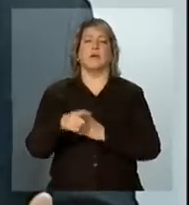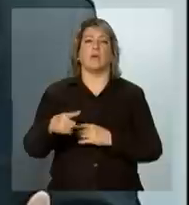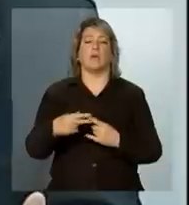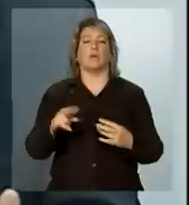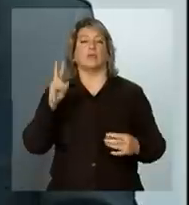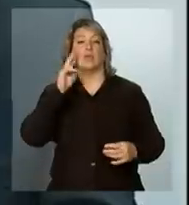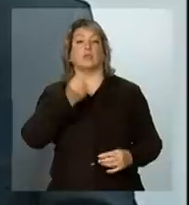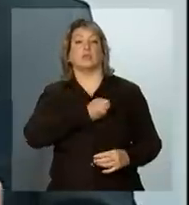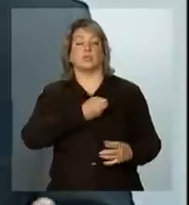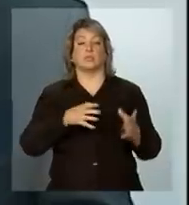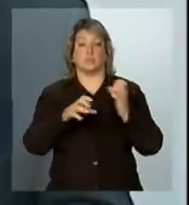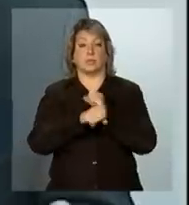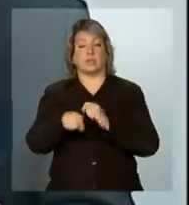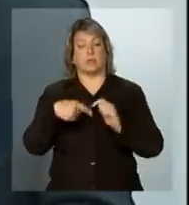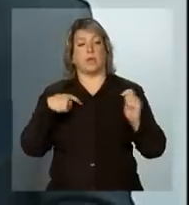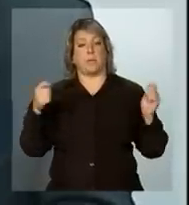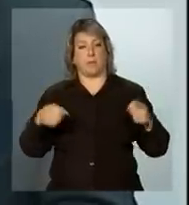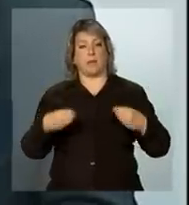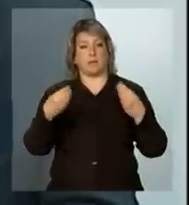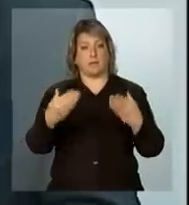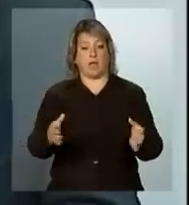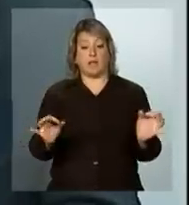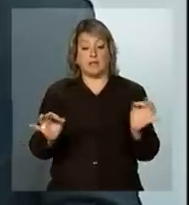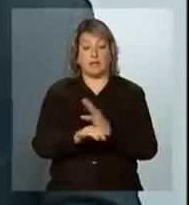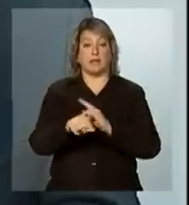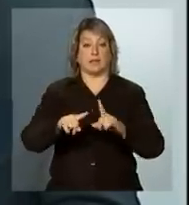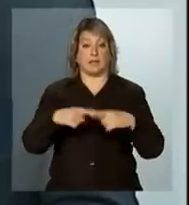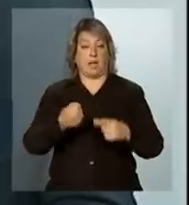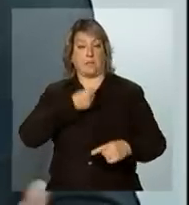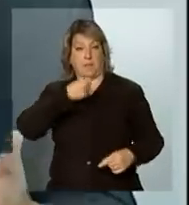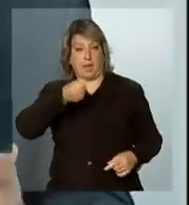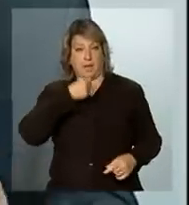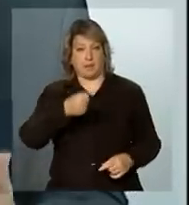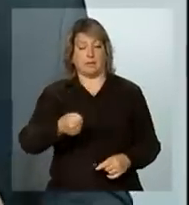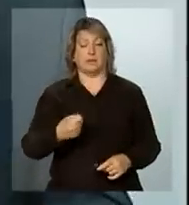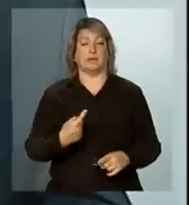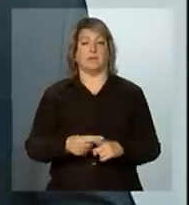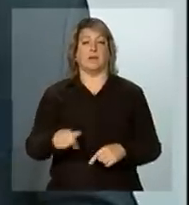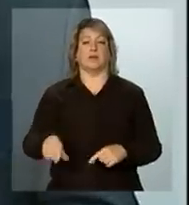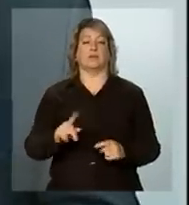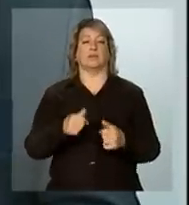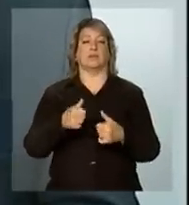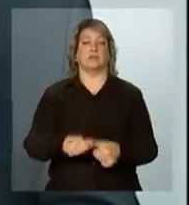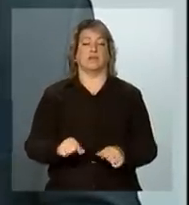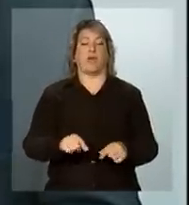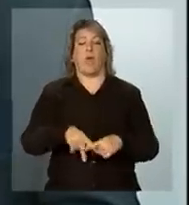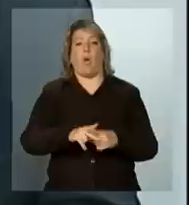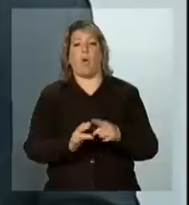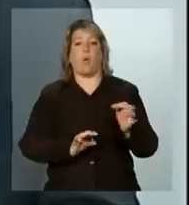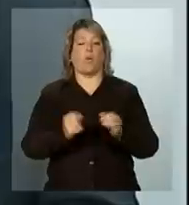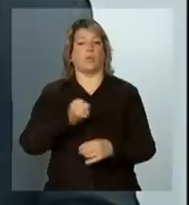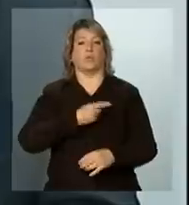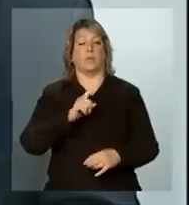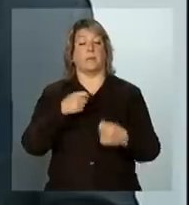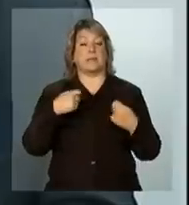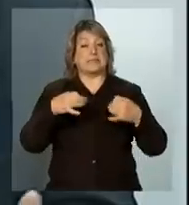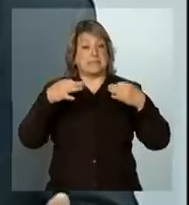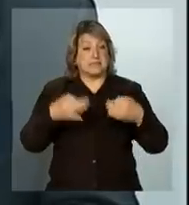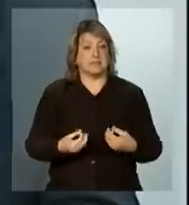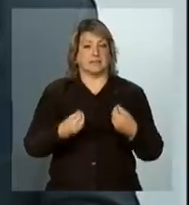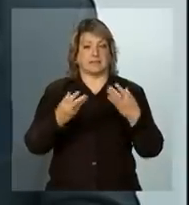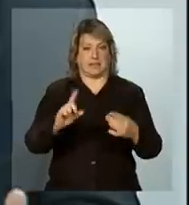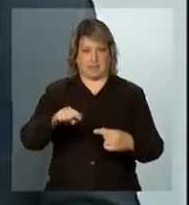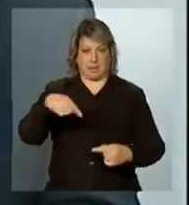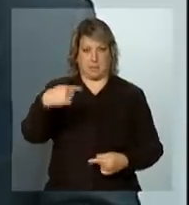Os números... Esse eu posso lhe dar ao término da entrevista para não estar aqui tendo que corrigir os números. O que é que nós